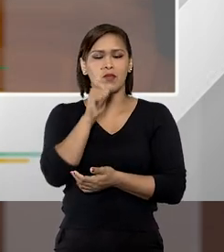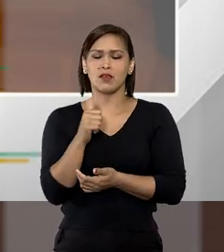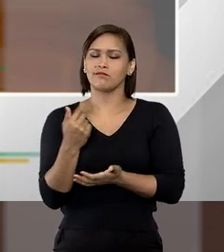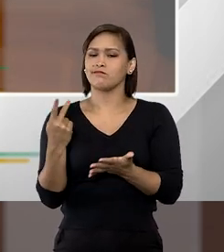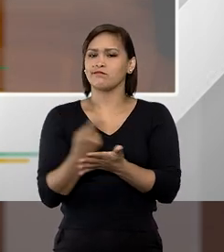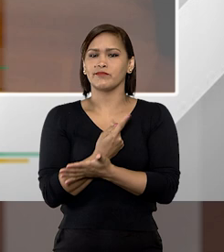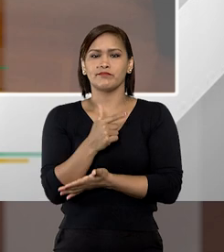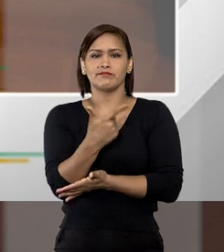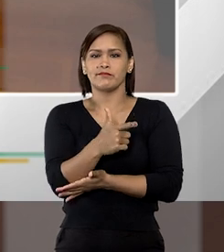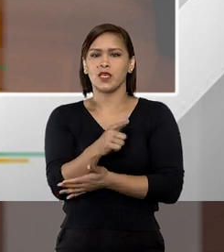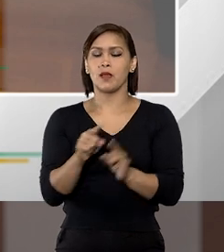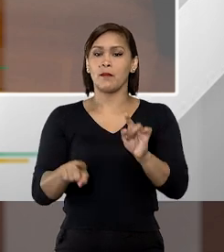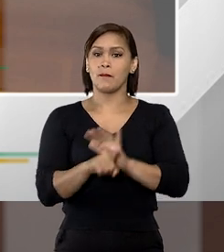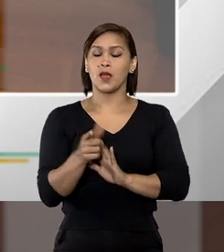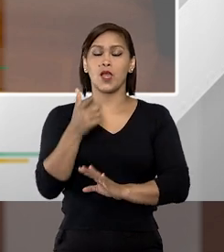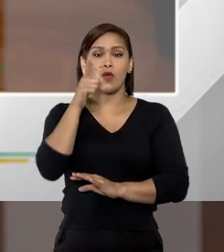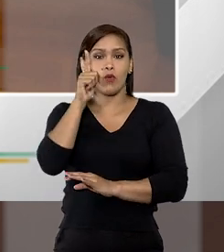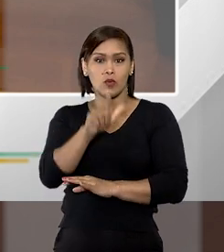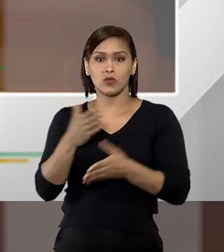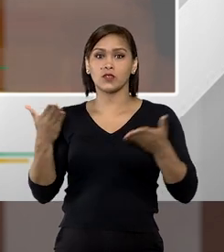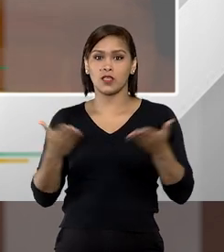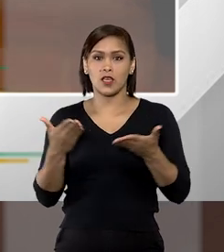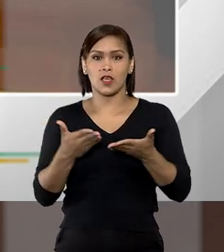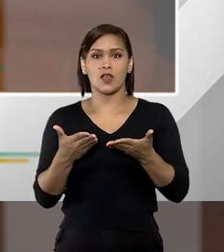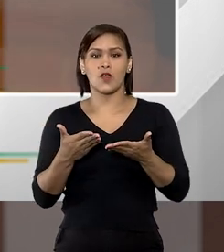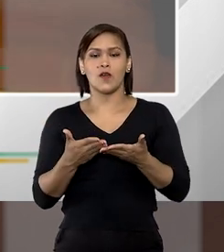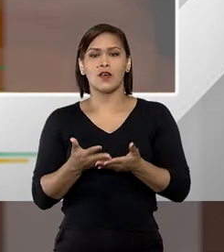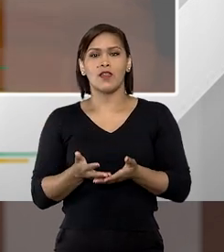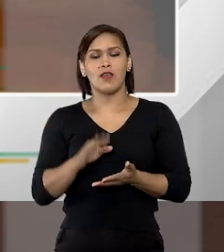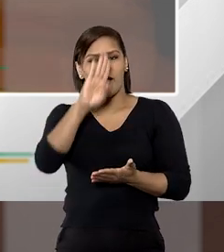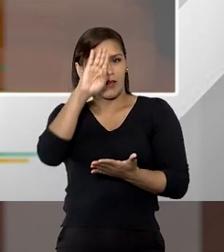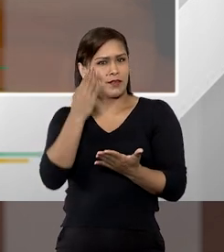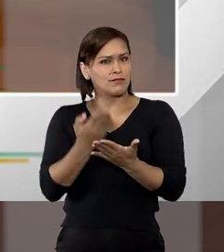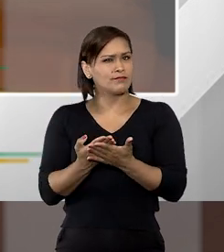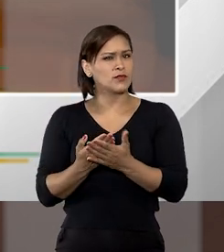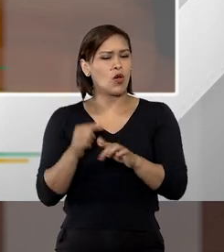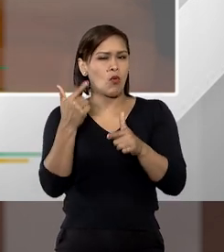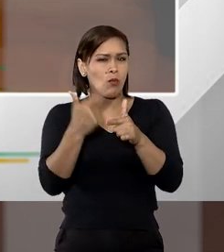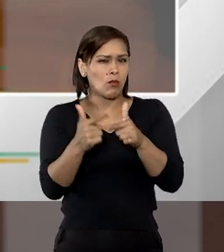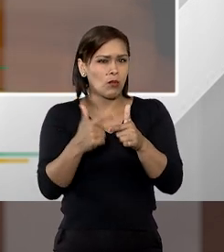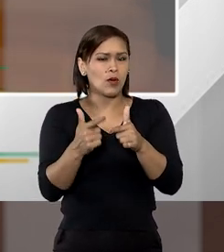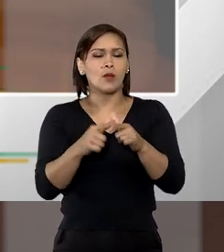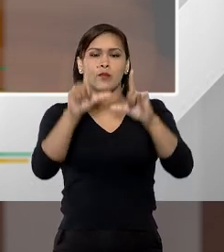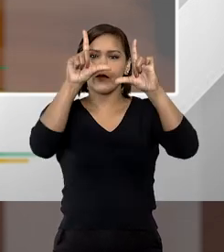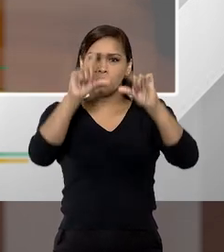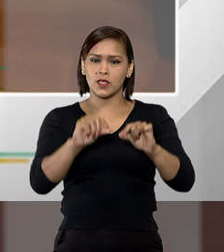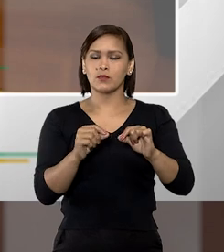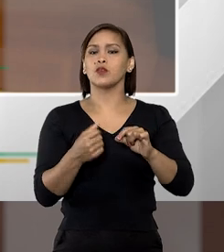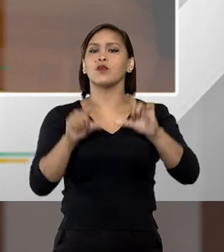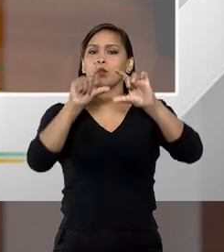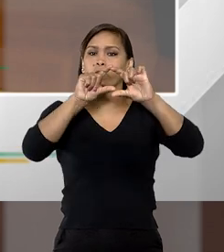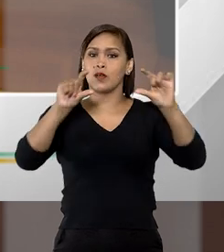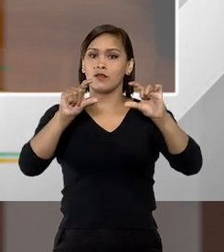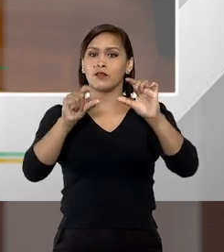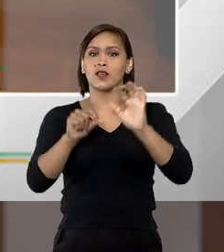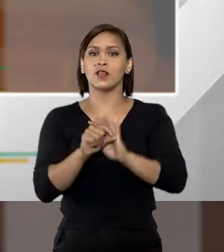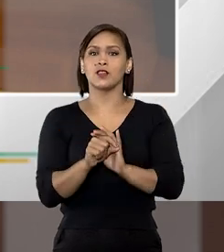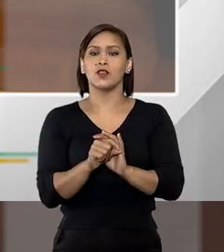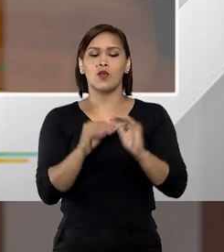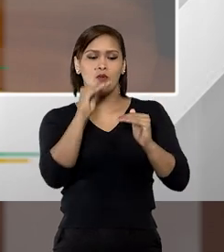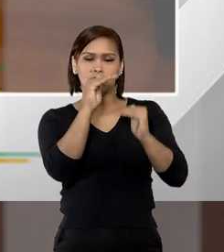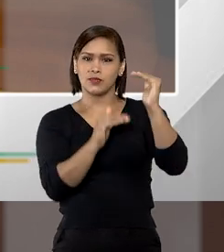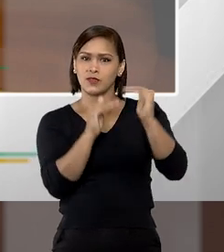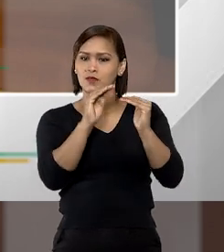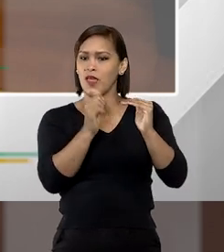mas o que a gente consegue é agora vislumbrar o problema e aí eu gosto sempre de usar uma frase que diz assim, o que não se